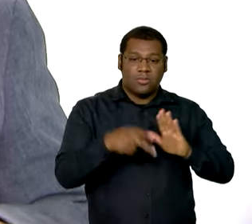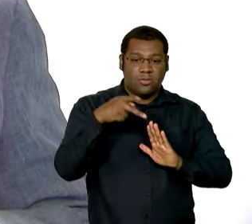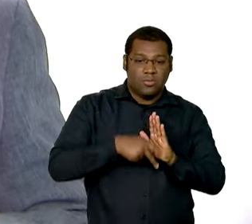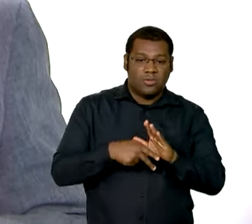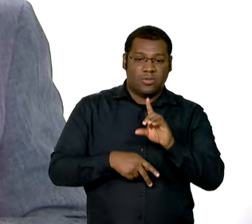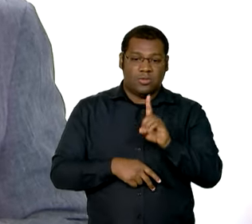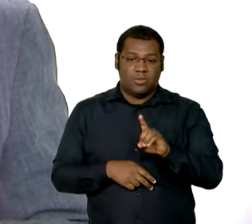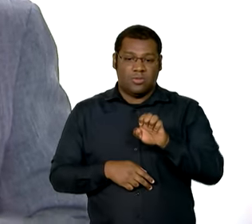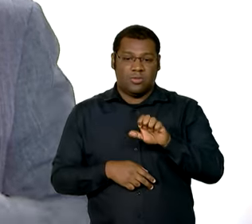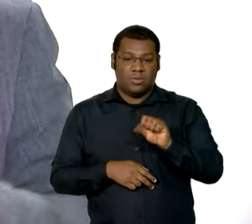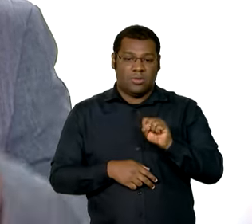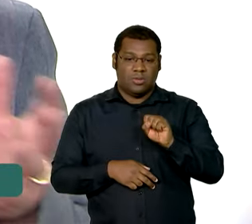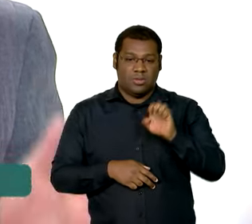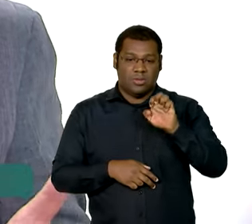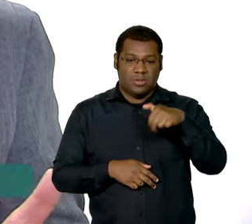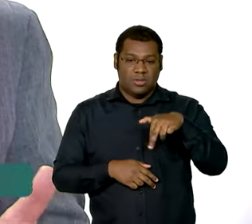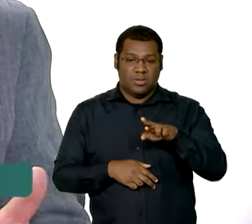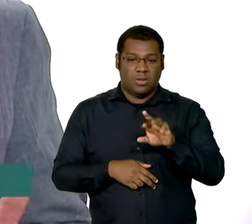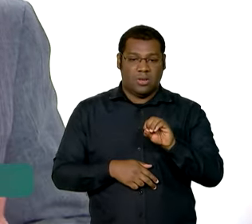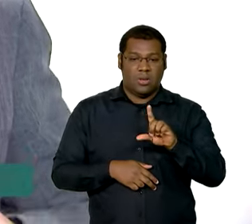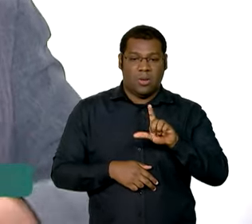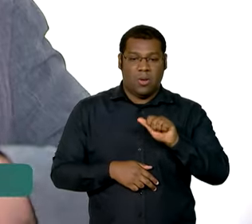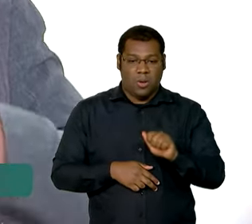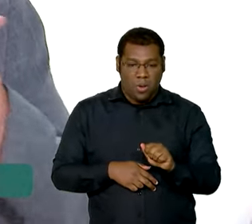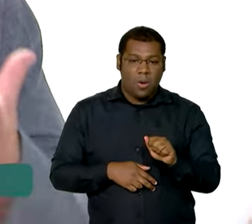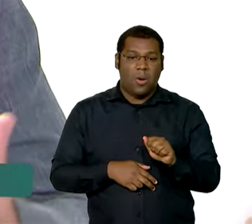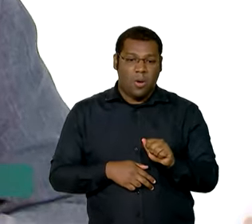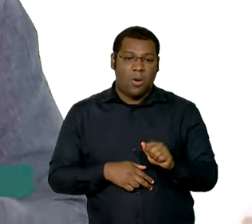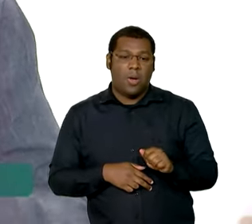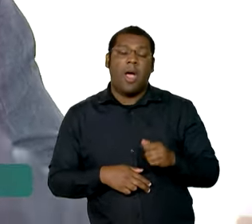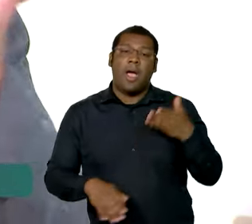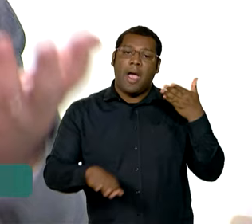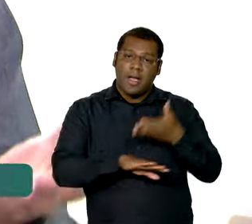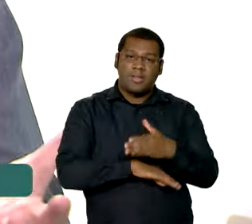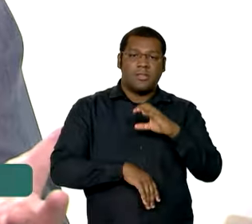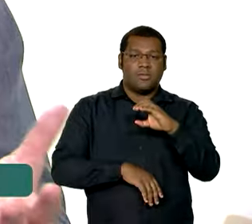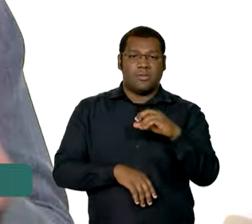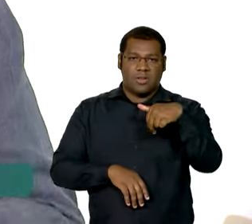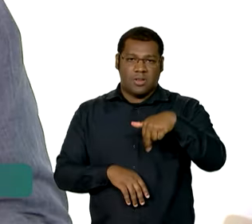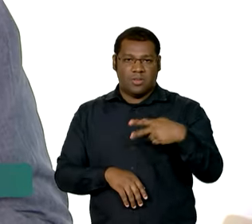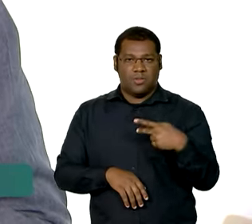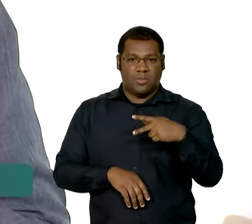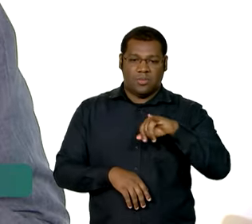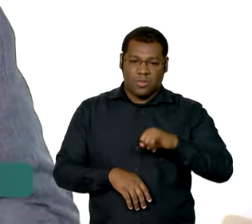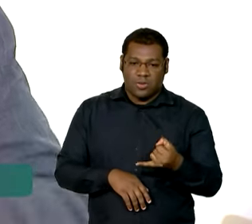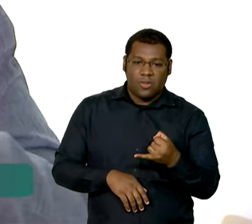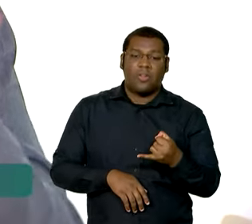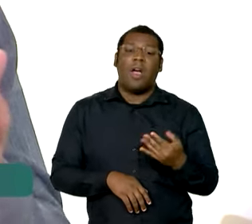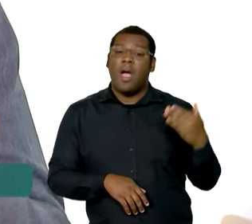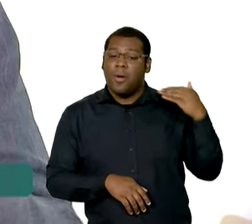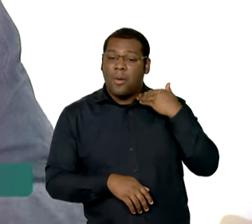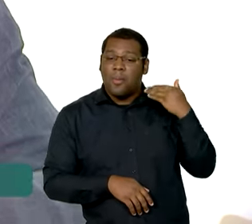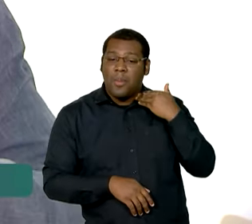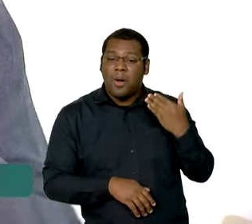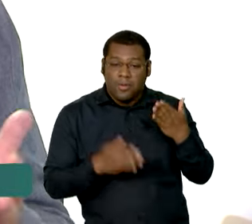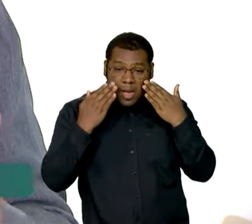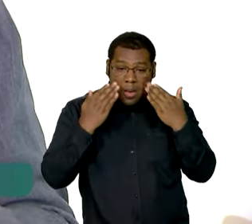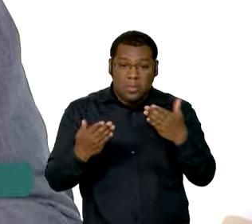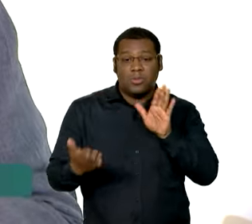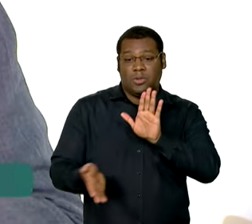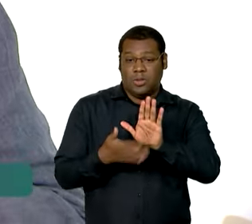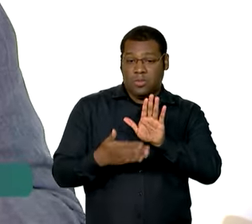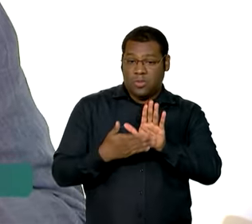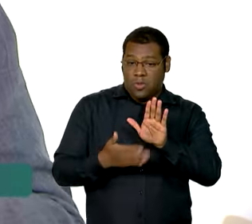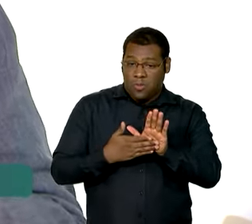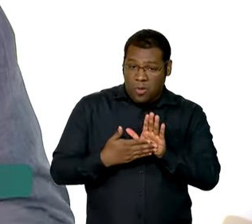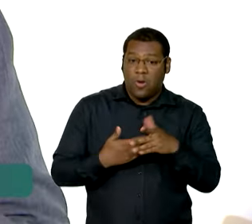digita o seu CNPJ, igual digitava no CPF, e vai poder ter as alternativas que os bancos vão dar, com descontos que vão variar.